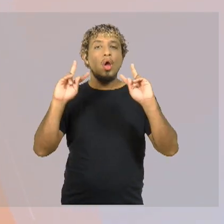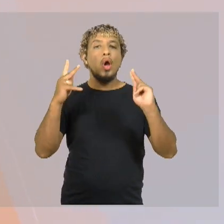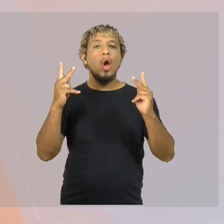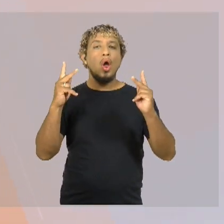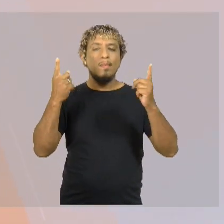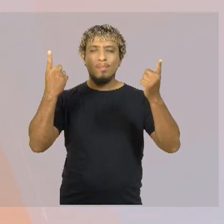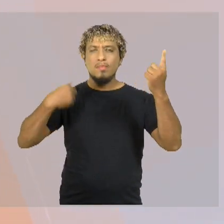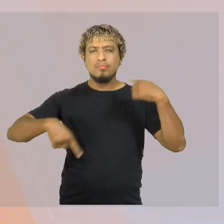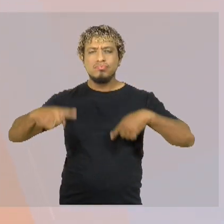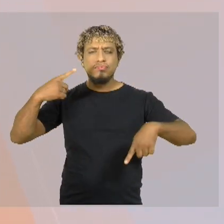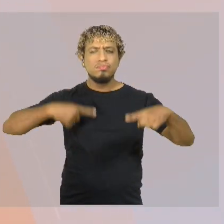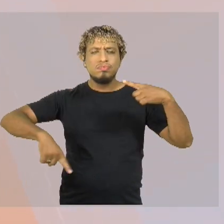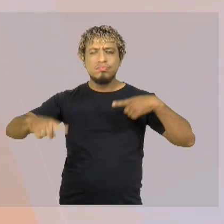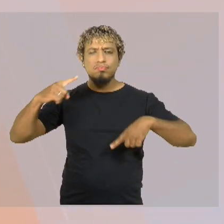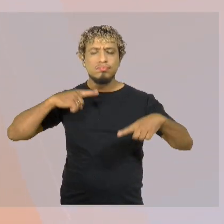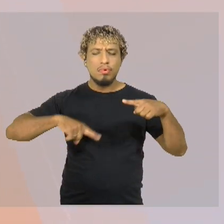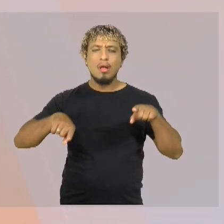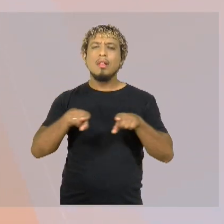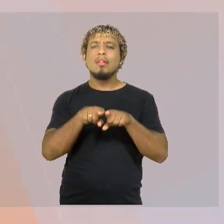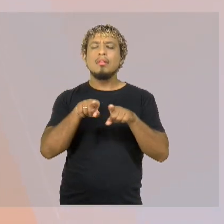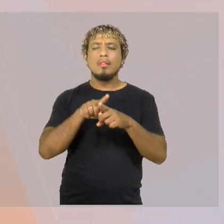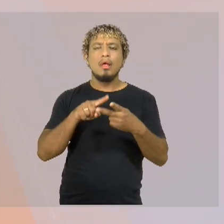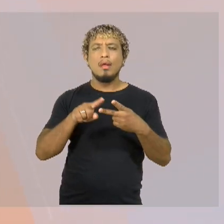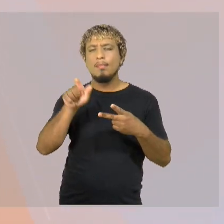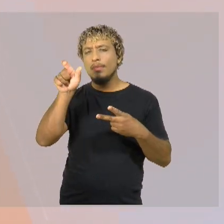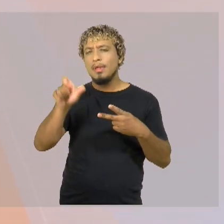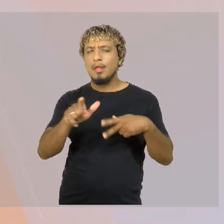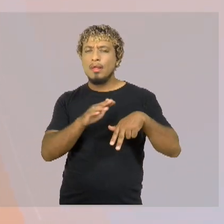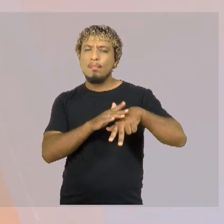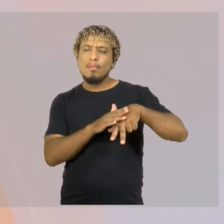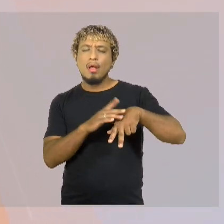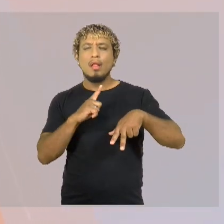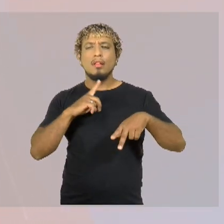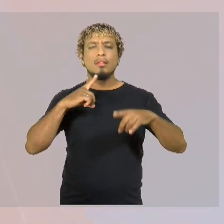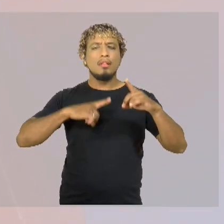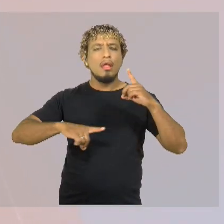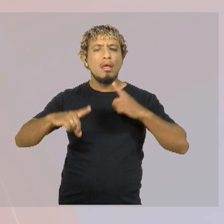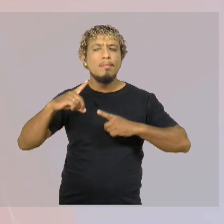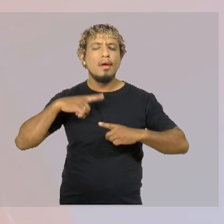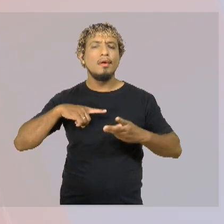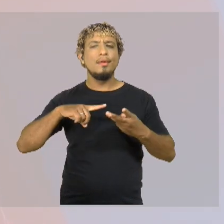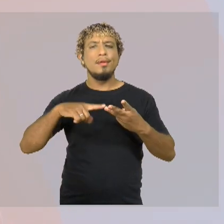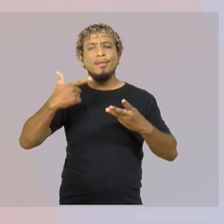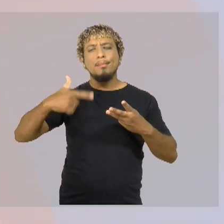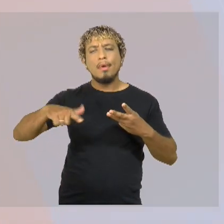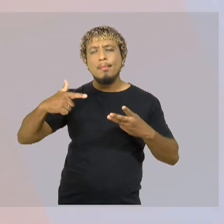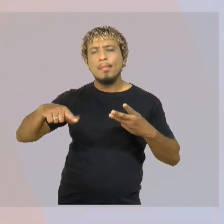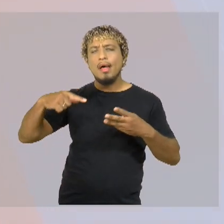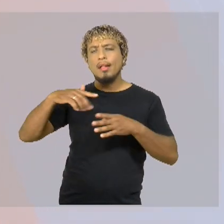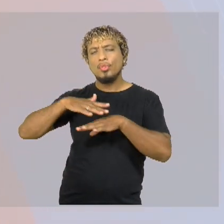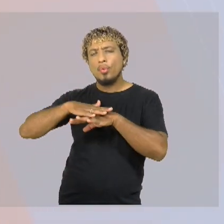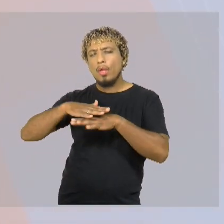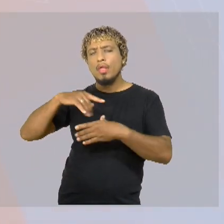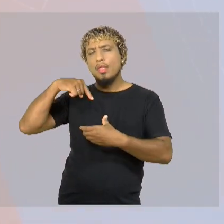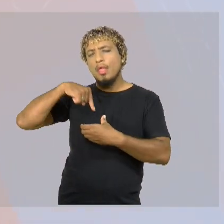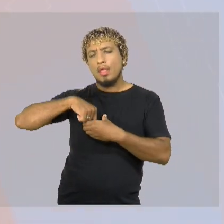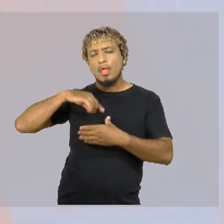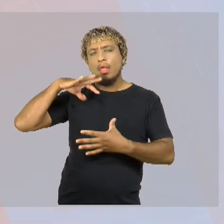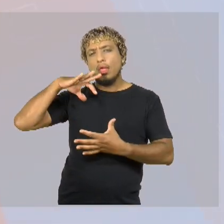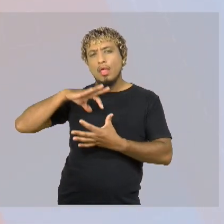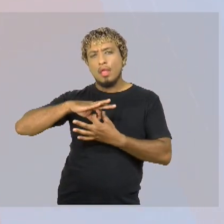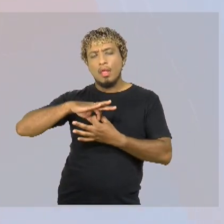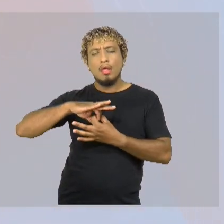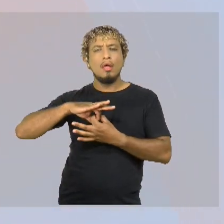E está muito comum também naqueles pacientes que têm depressão, que têm outras doenças relacionadas